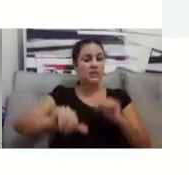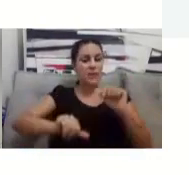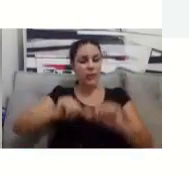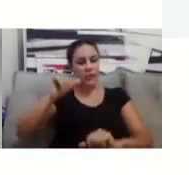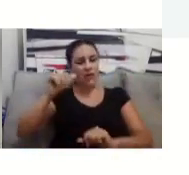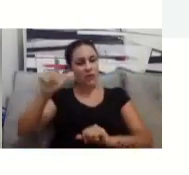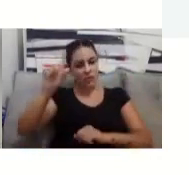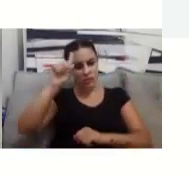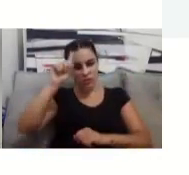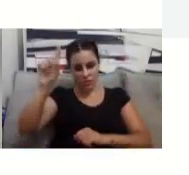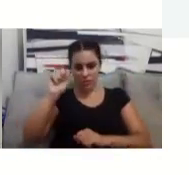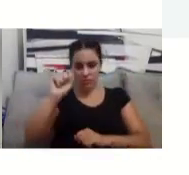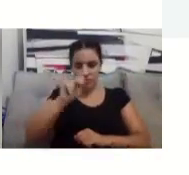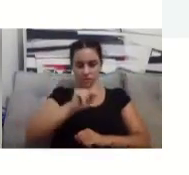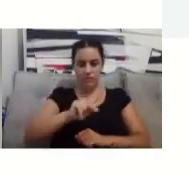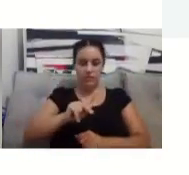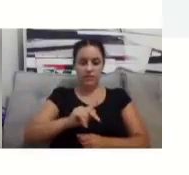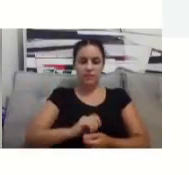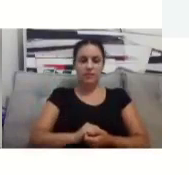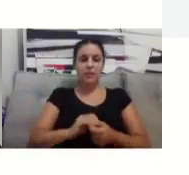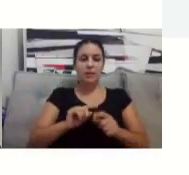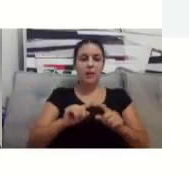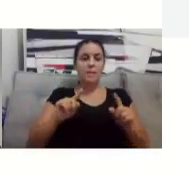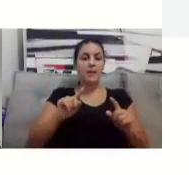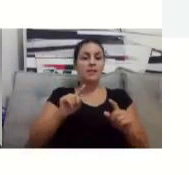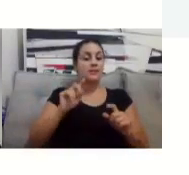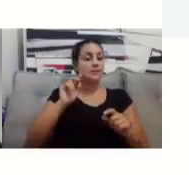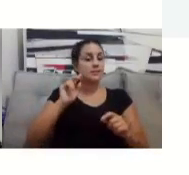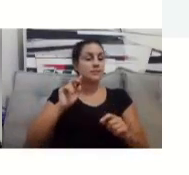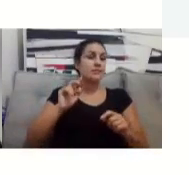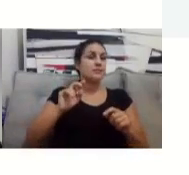com mais frequência às segundas-feiras.